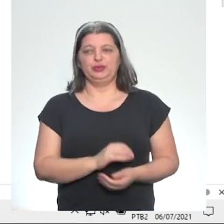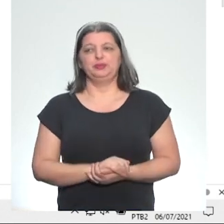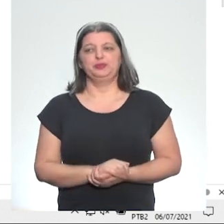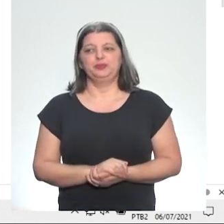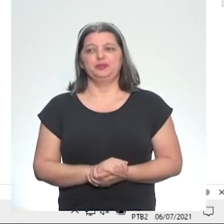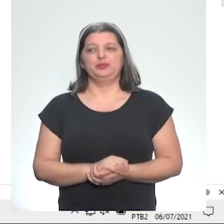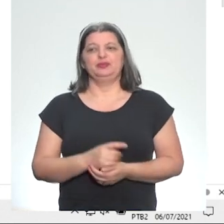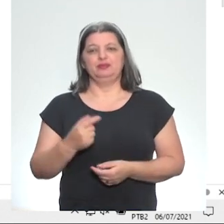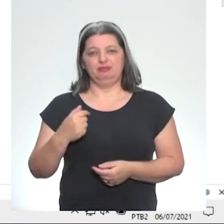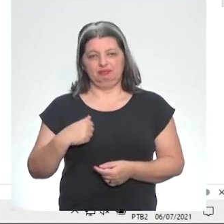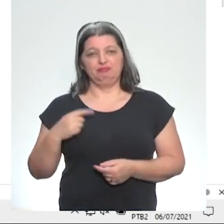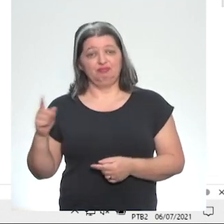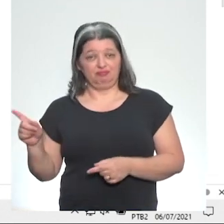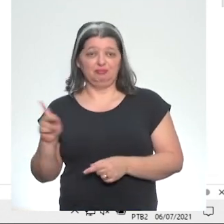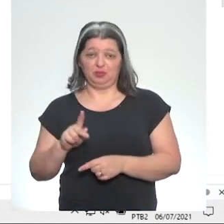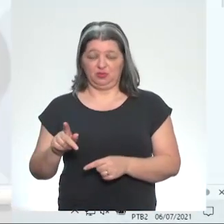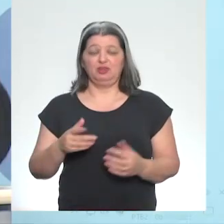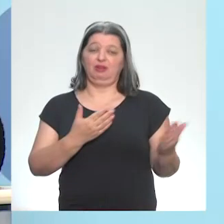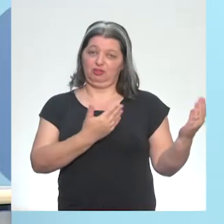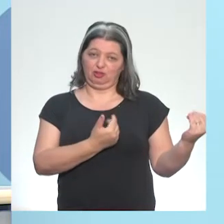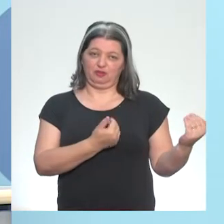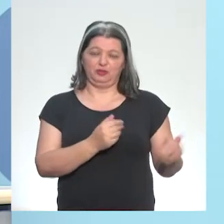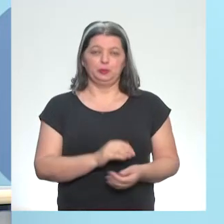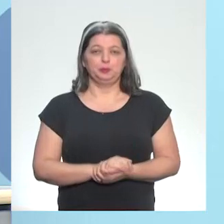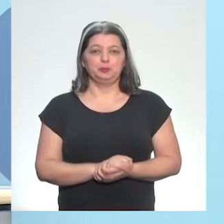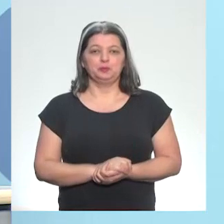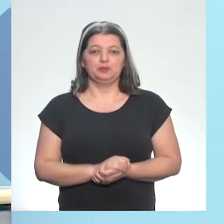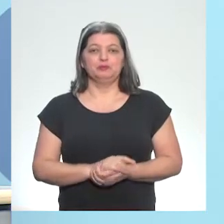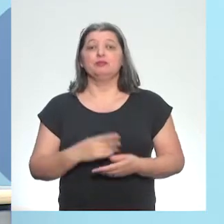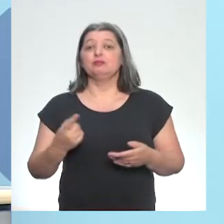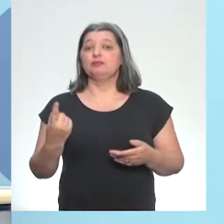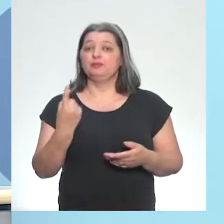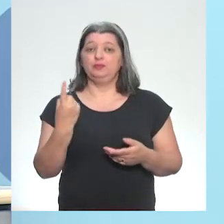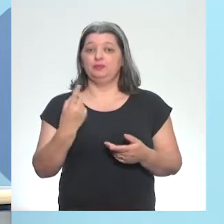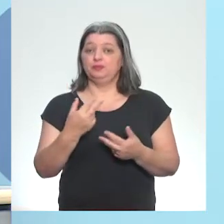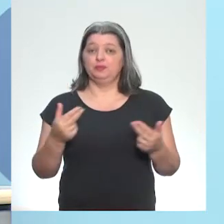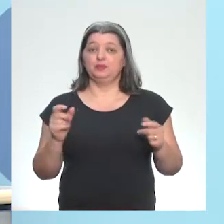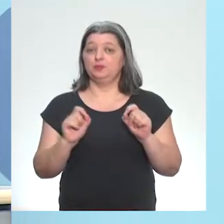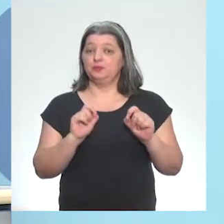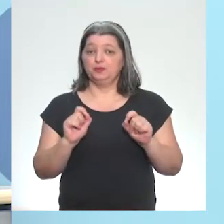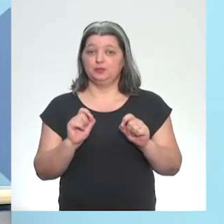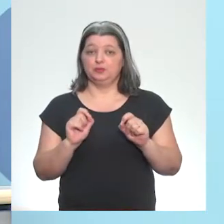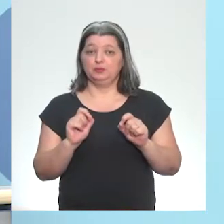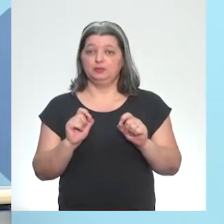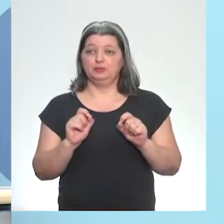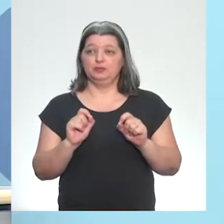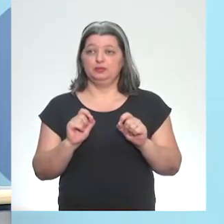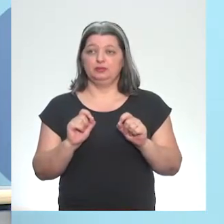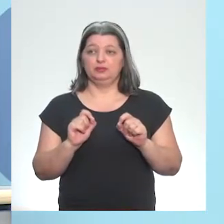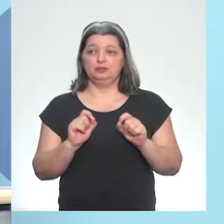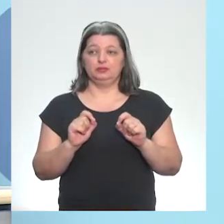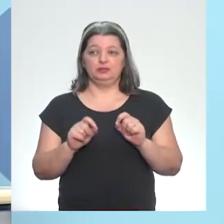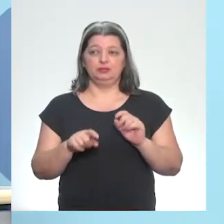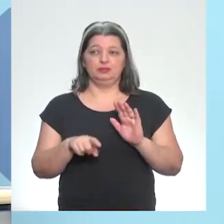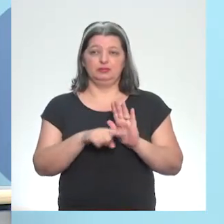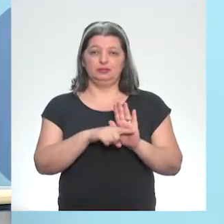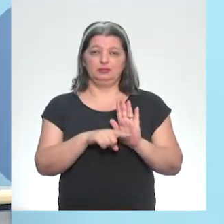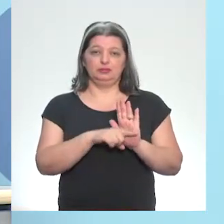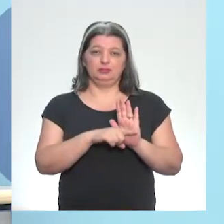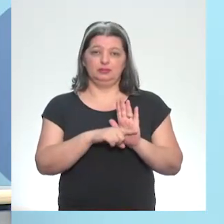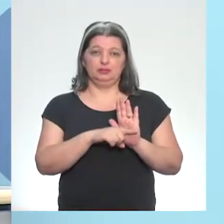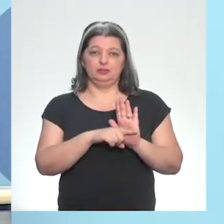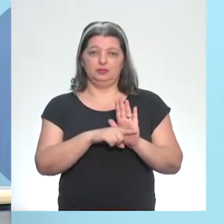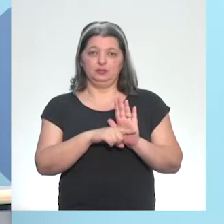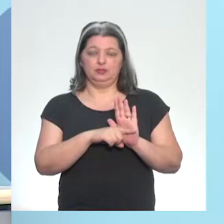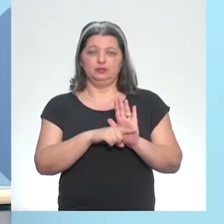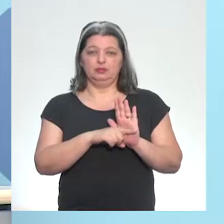Somos todas chófãs. E aí, o que acontece? Primeira coisa. If, porque é tudo em inglês. Por isso que a gente fala, aprenda